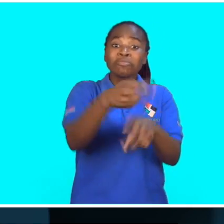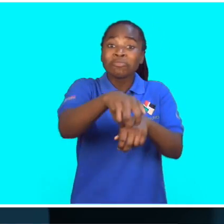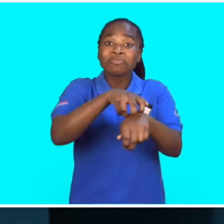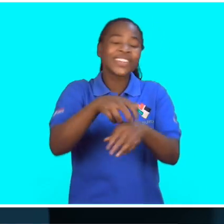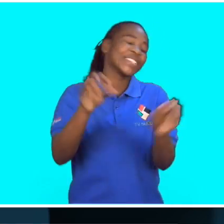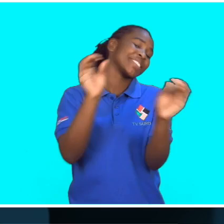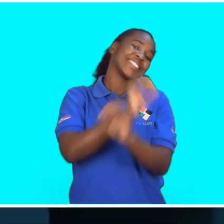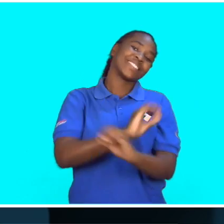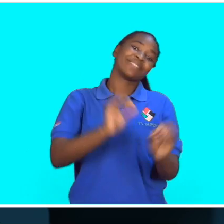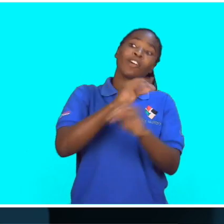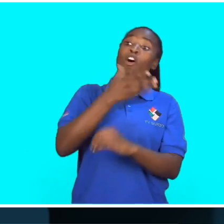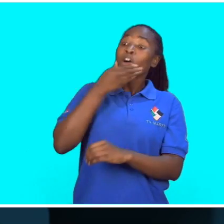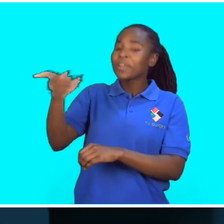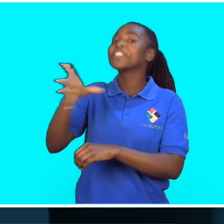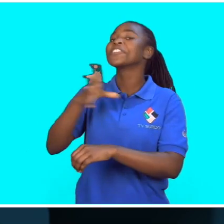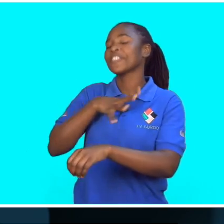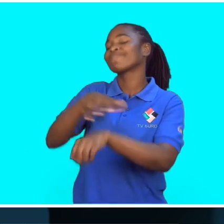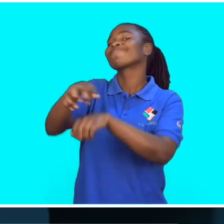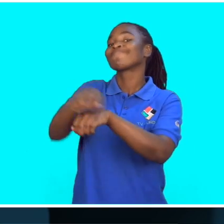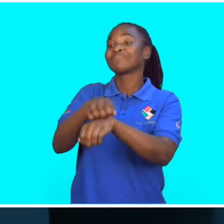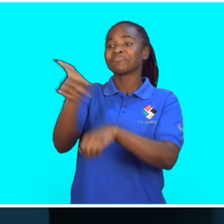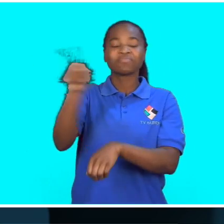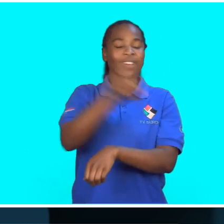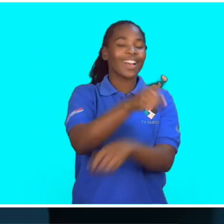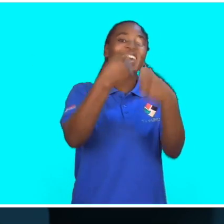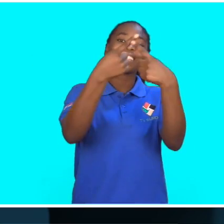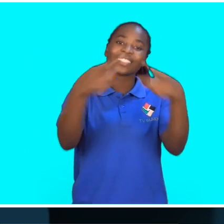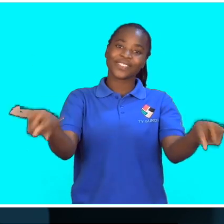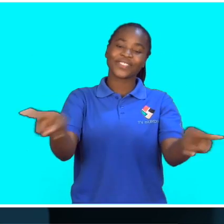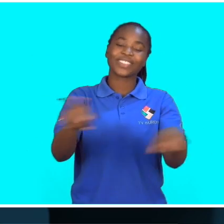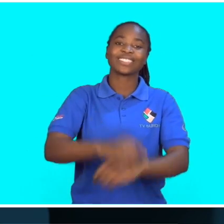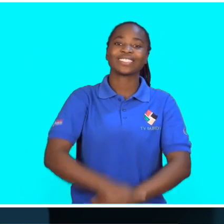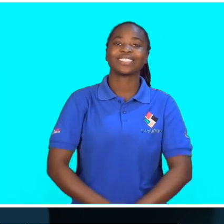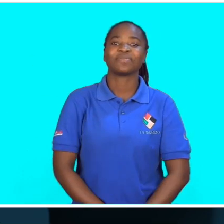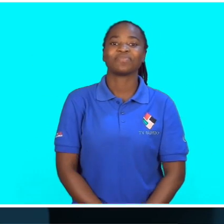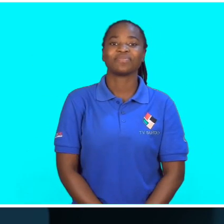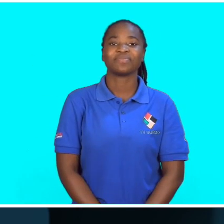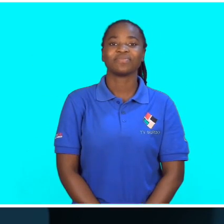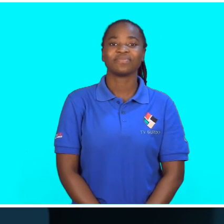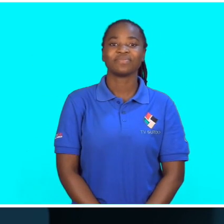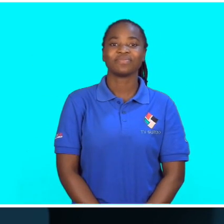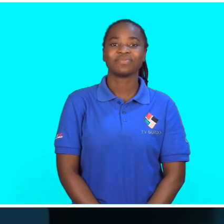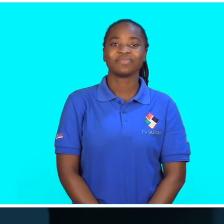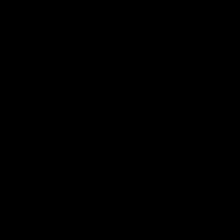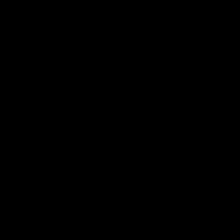maior de contato genital. Além disso, não causa alergias, diferente do masculino. Defenda domingo. domination. Tchau.